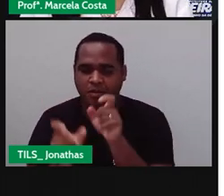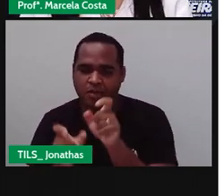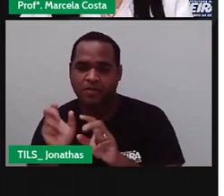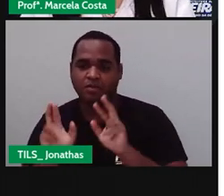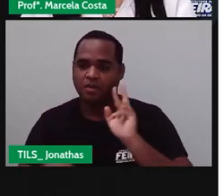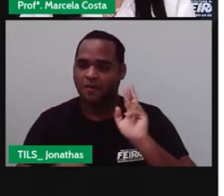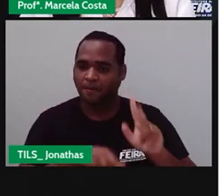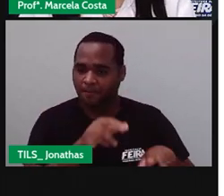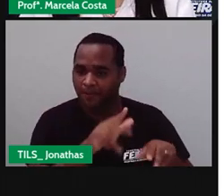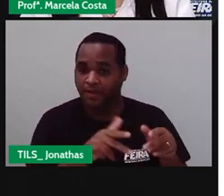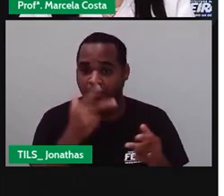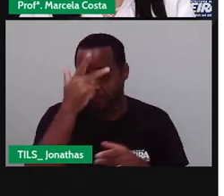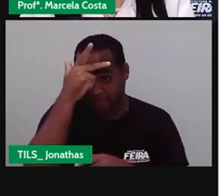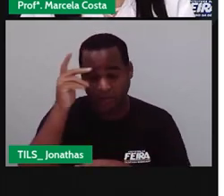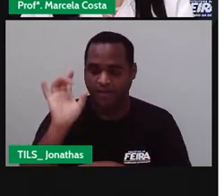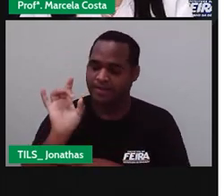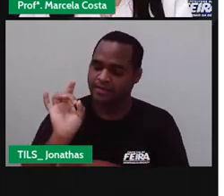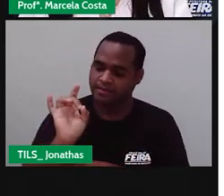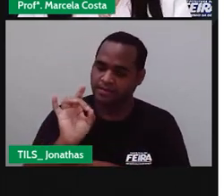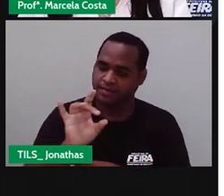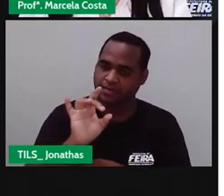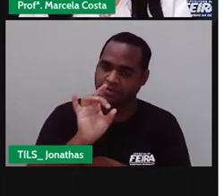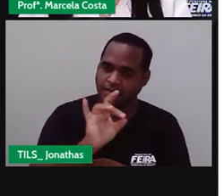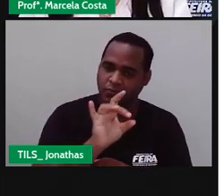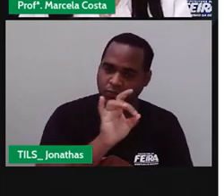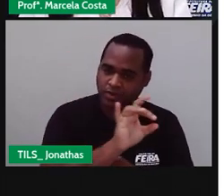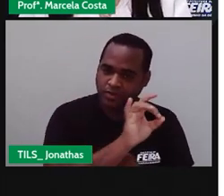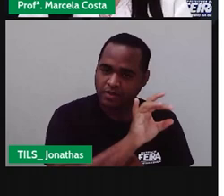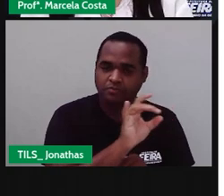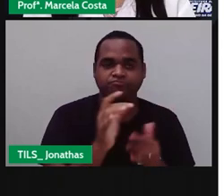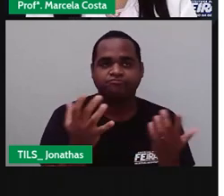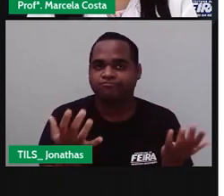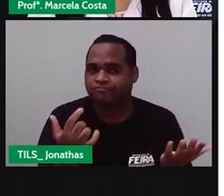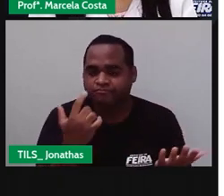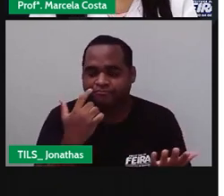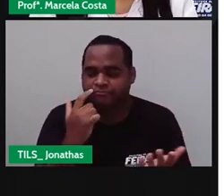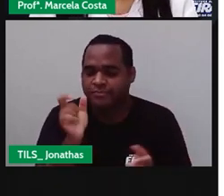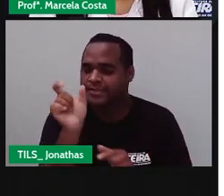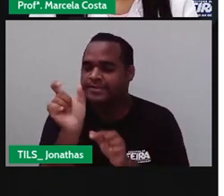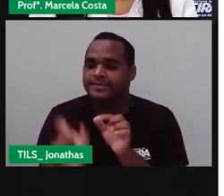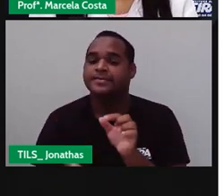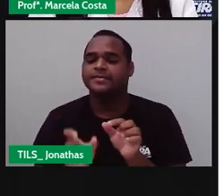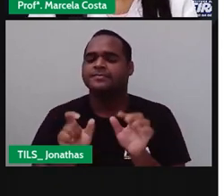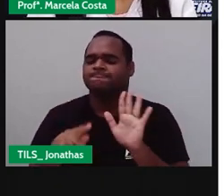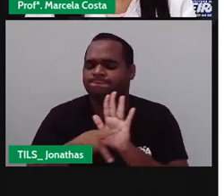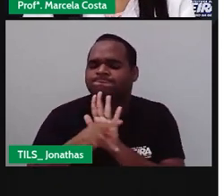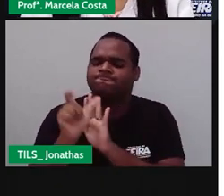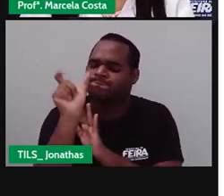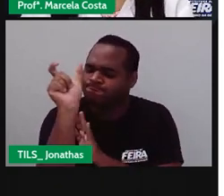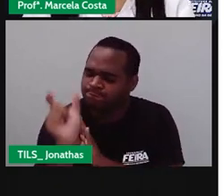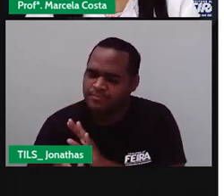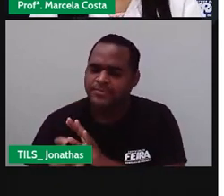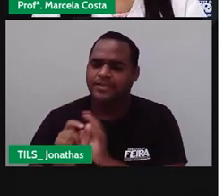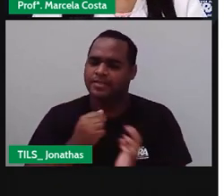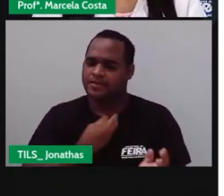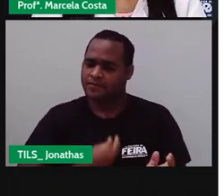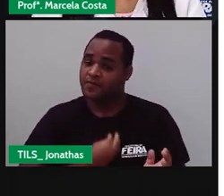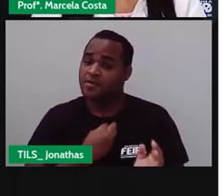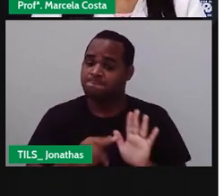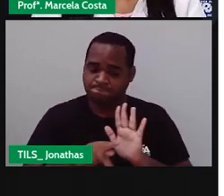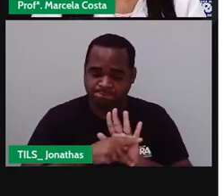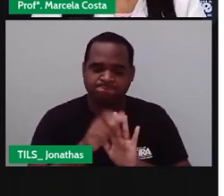pessoa tem uma especificidade, tem características